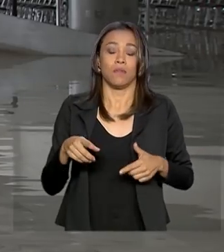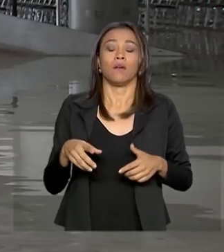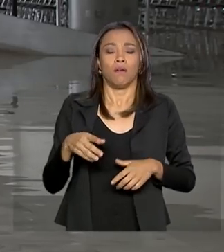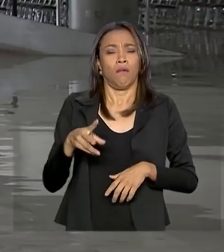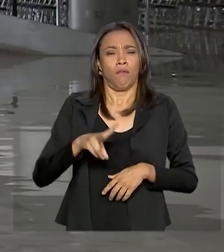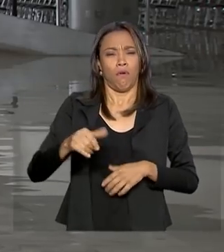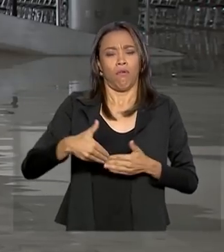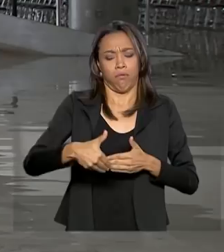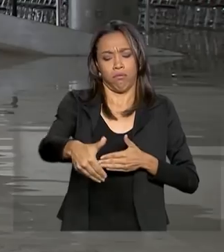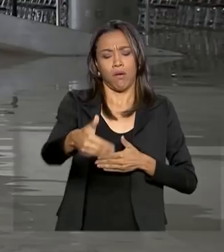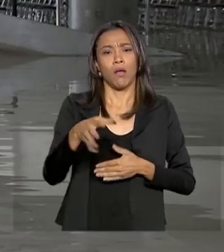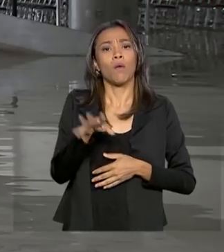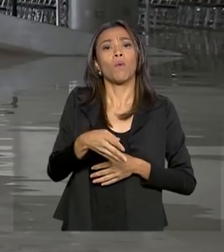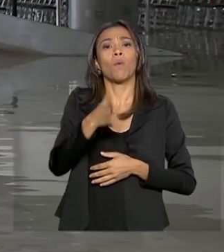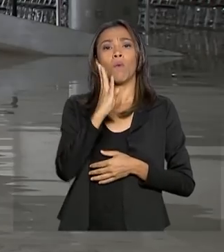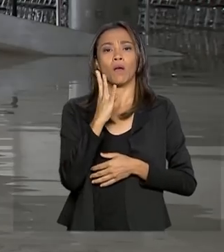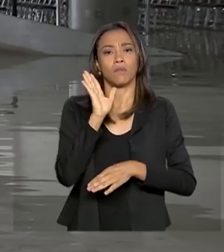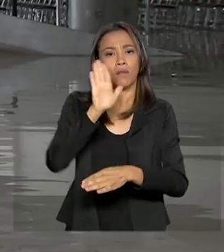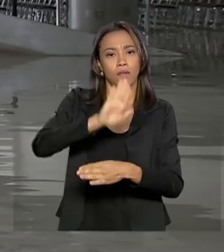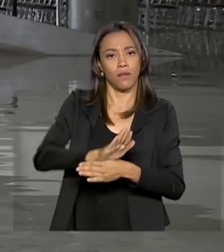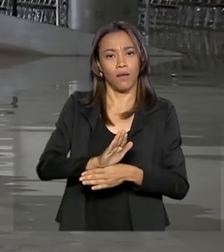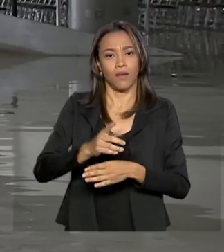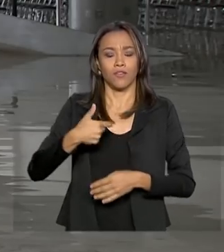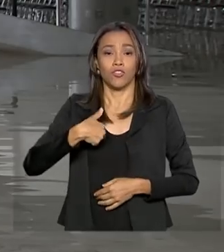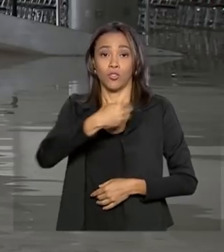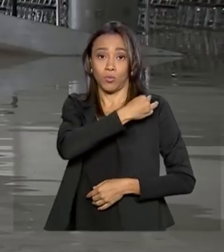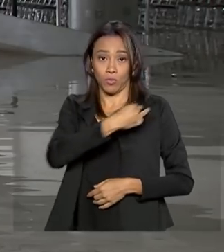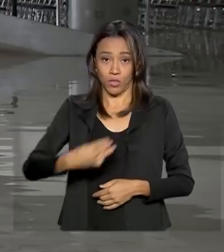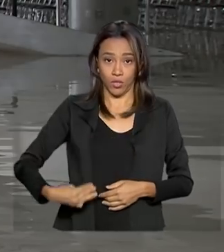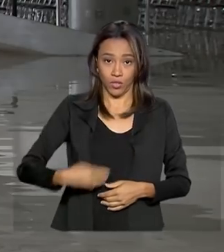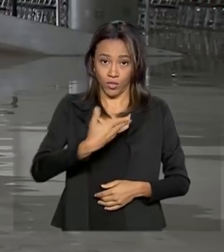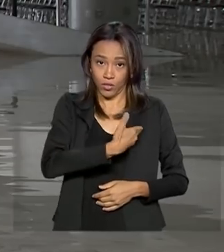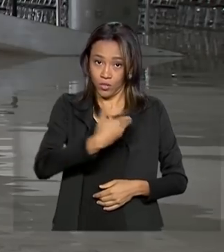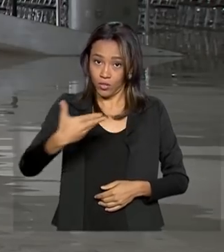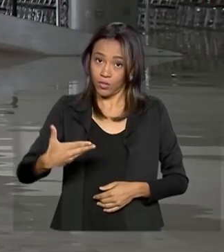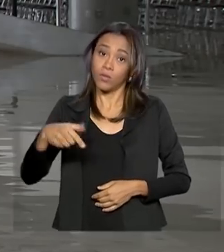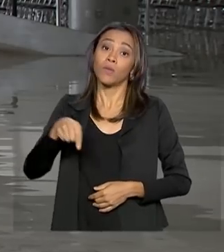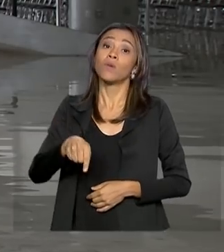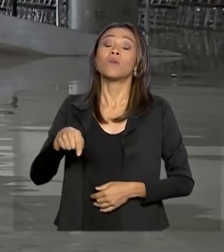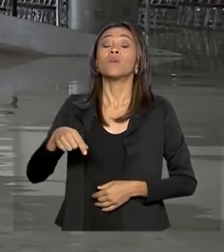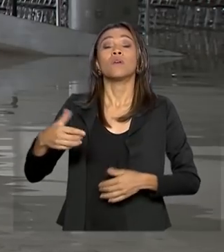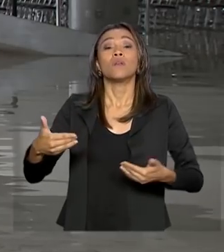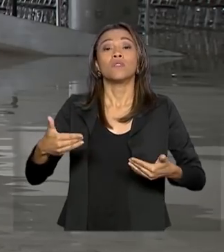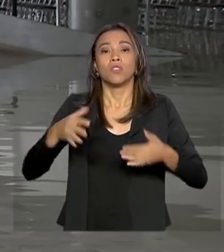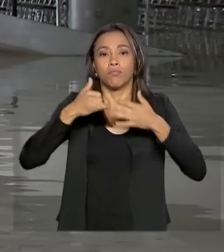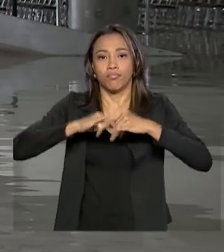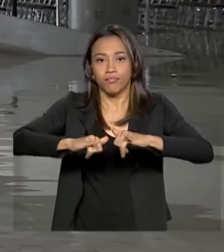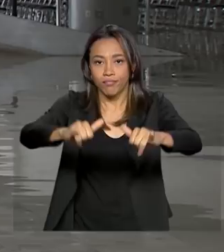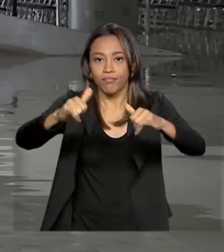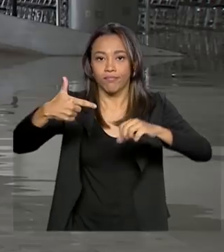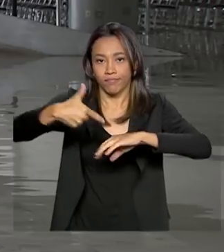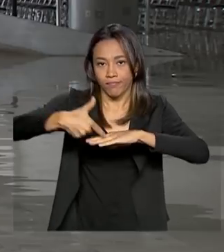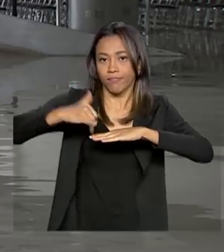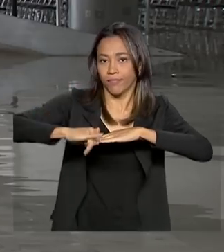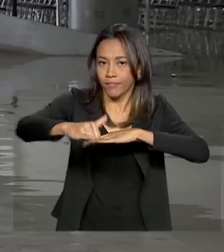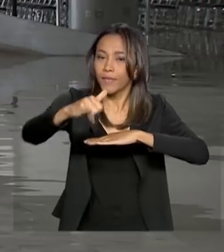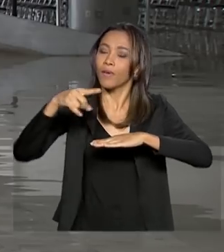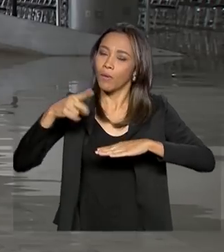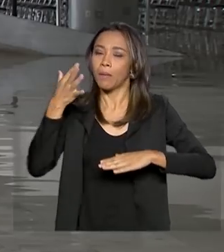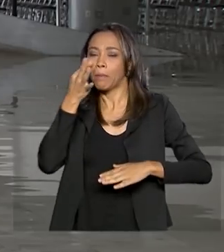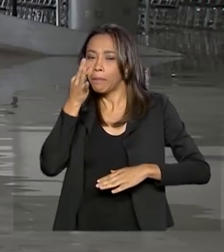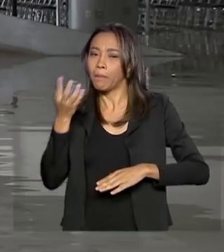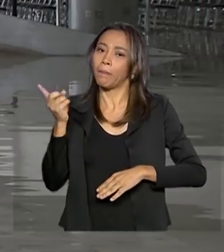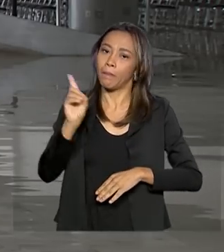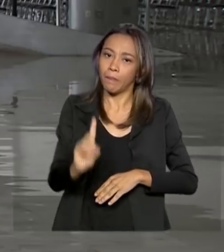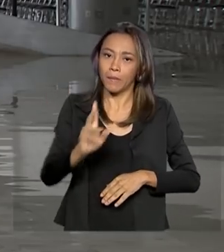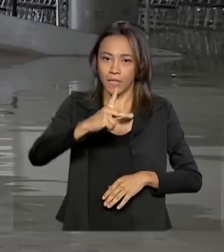às quatro da tarde e será comandada pelo ministro de Minas e Energia, Bento Albuquerque, com a possível participação do presidente Jair Bolsonaro. O